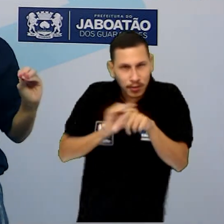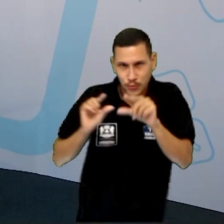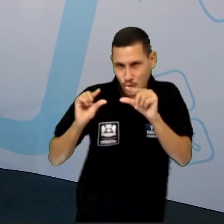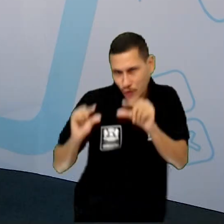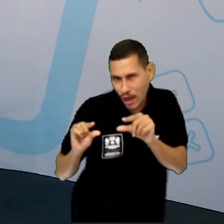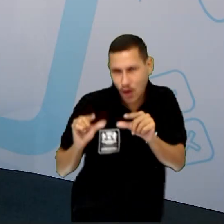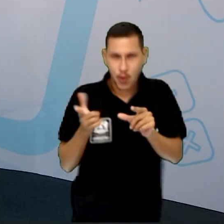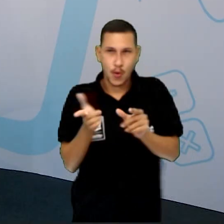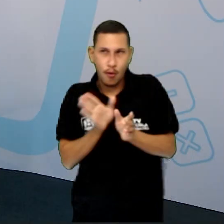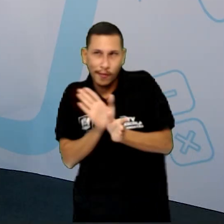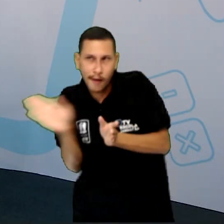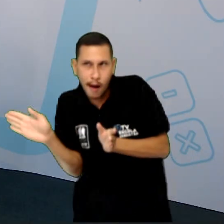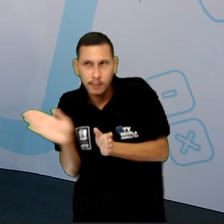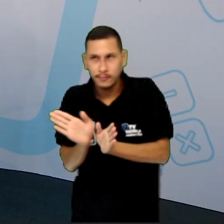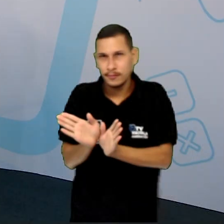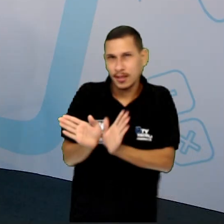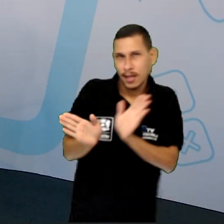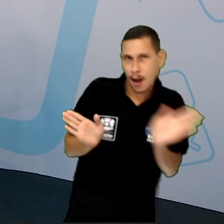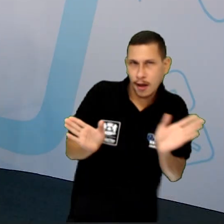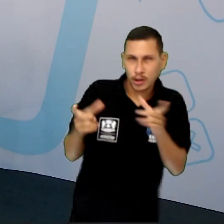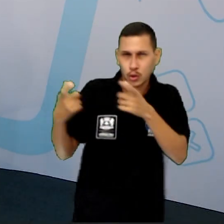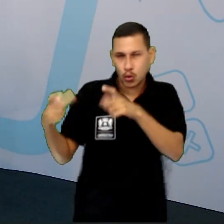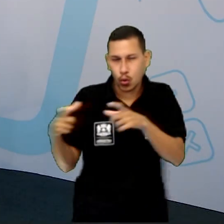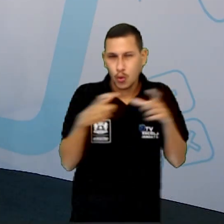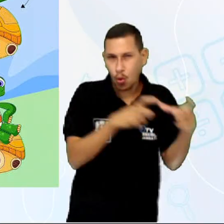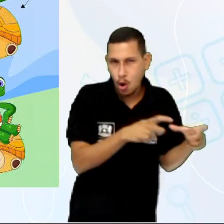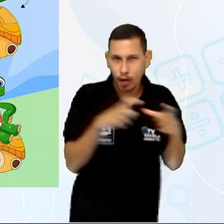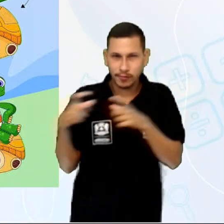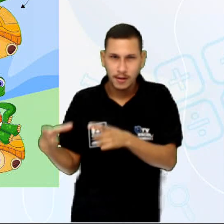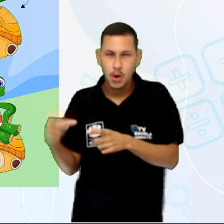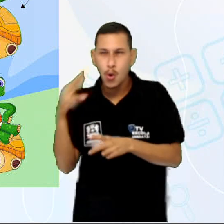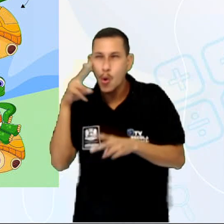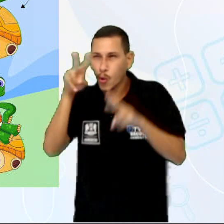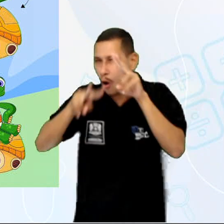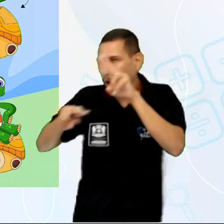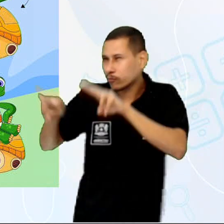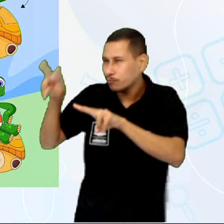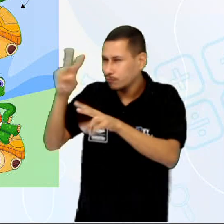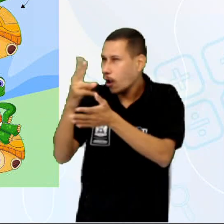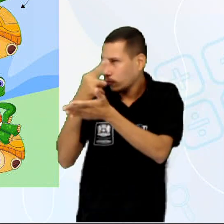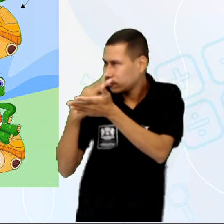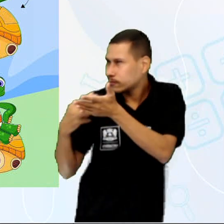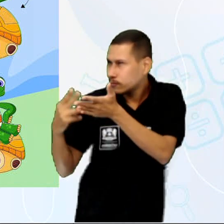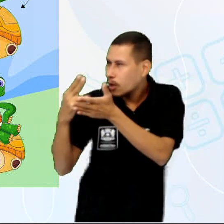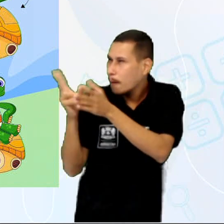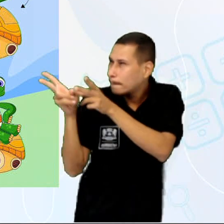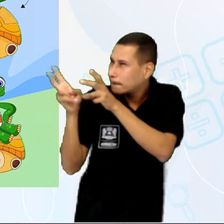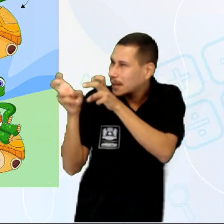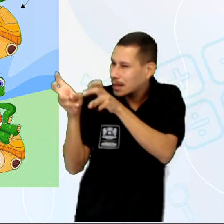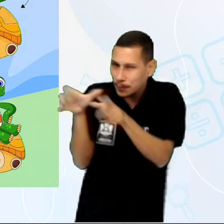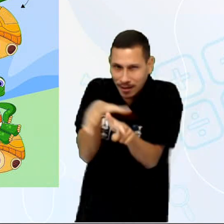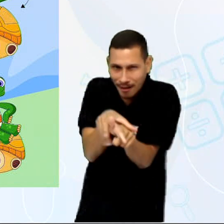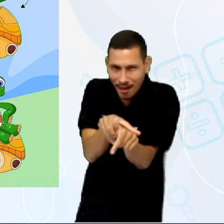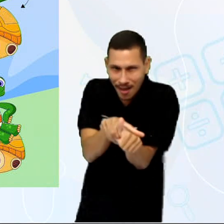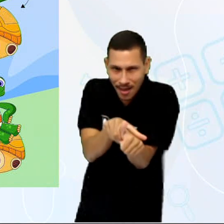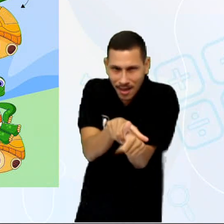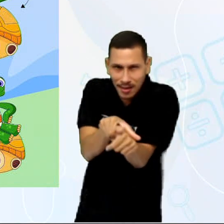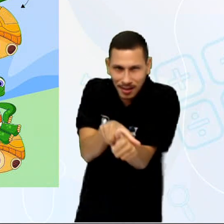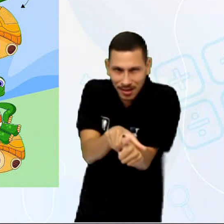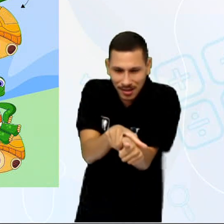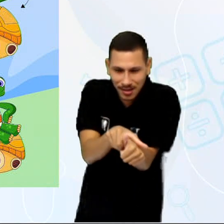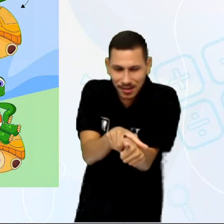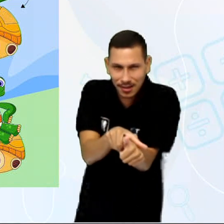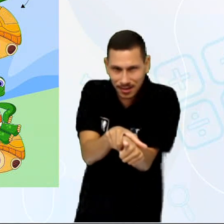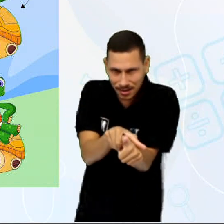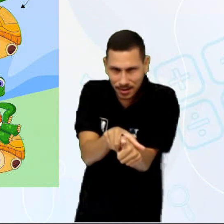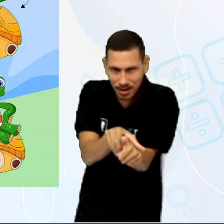lateralidade. Observem aqui essa imagem, tá? Estão vendo a tartaruguinha? Hum,